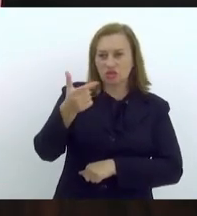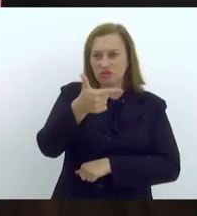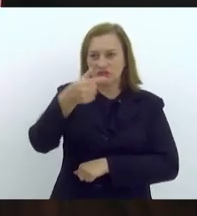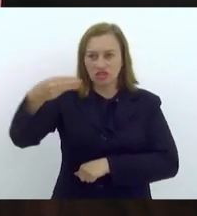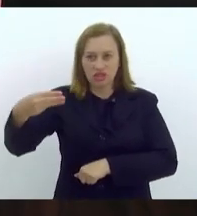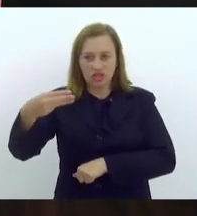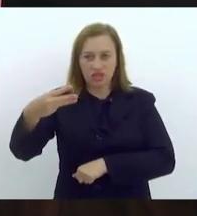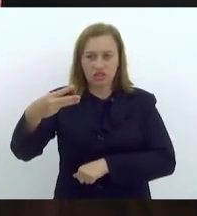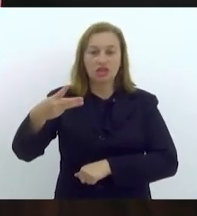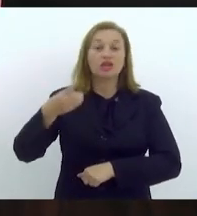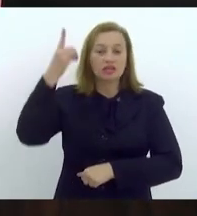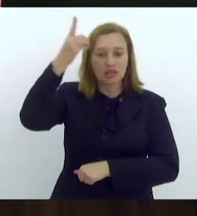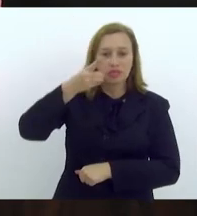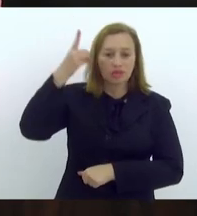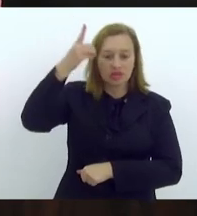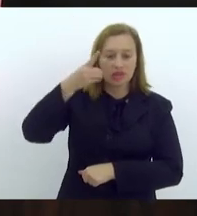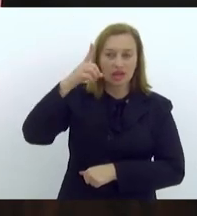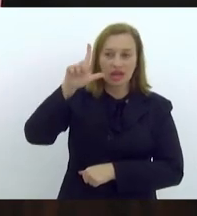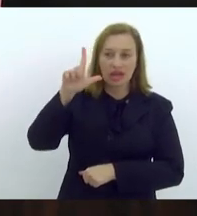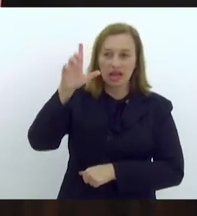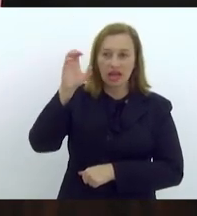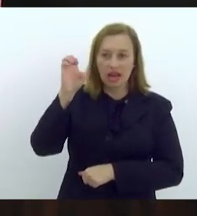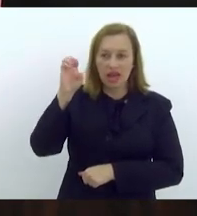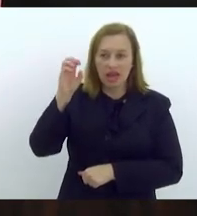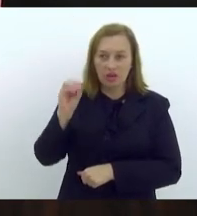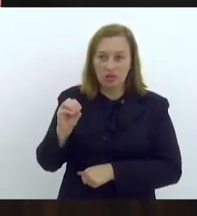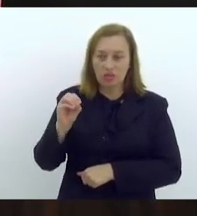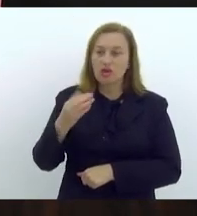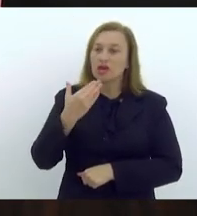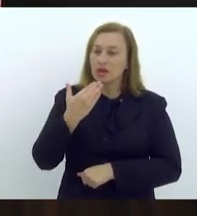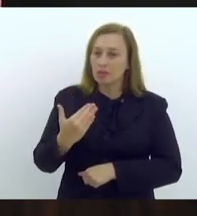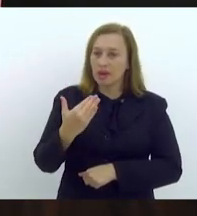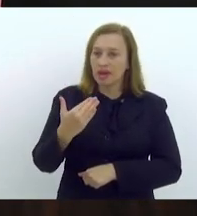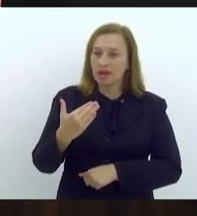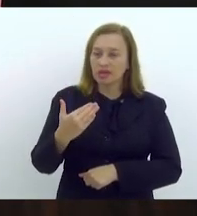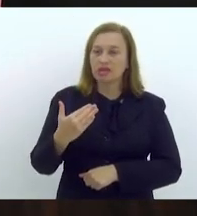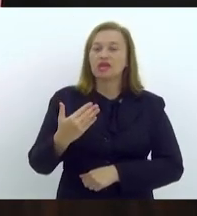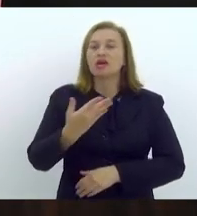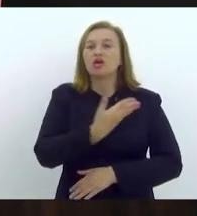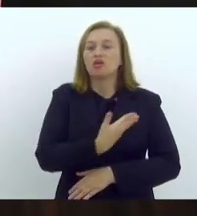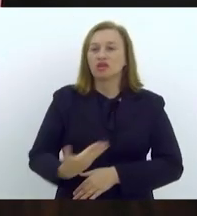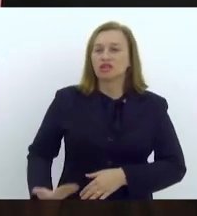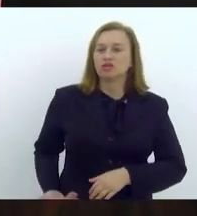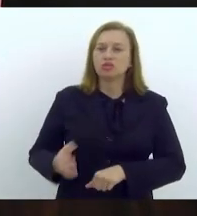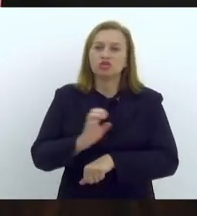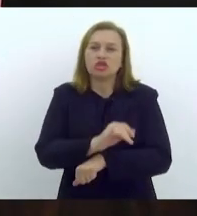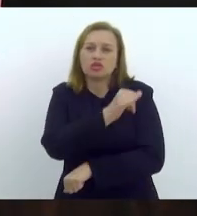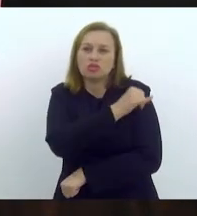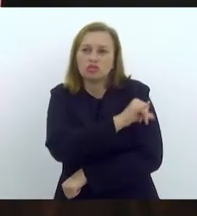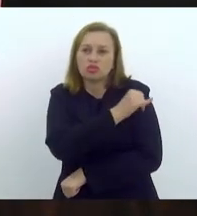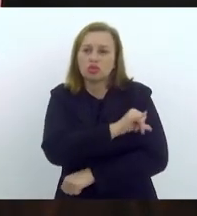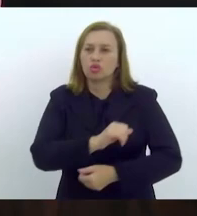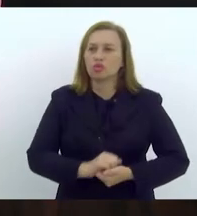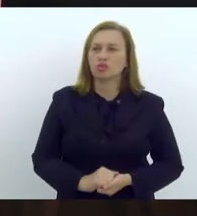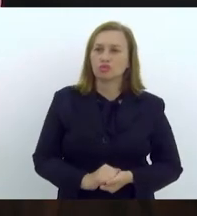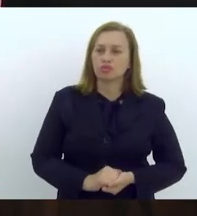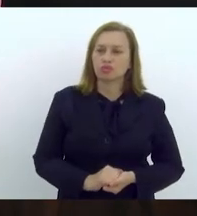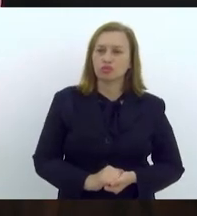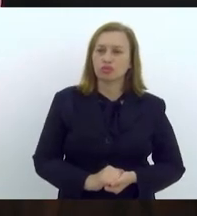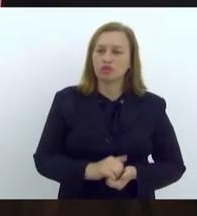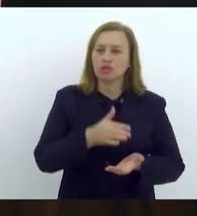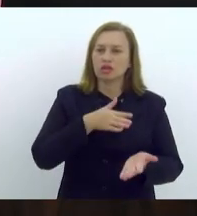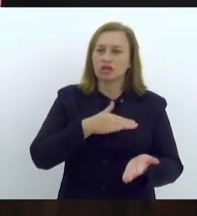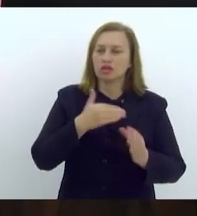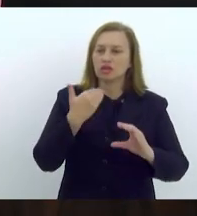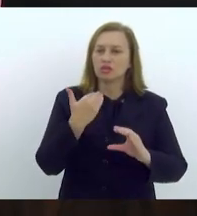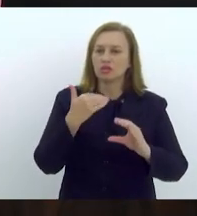de autoria do deputado Léo Vieira que solicita o excelentíssimo senhor governador do estado do Rio o envio